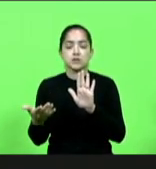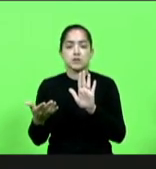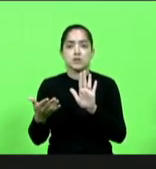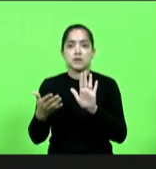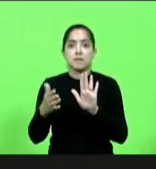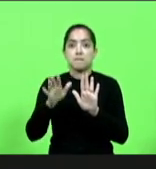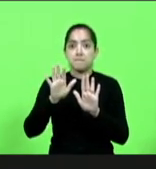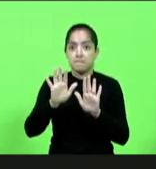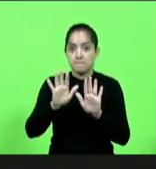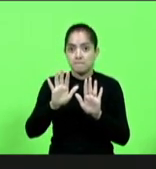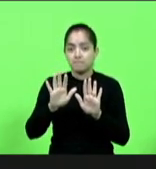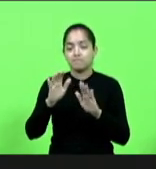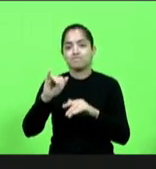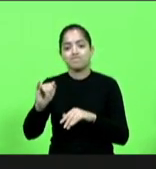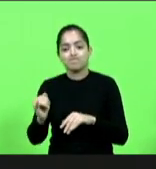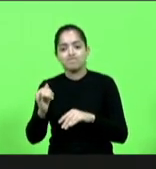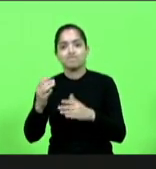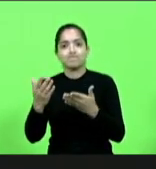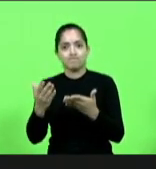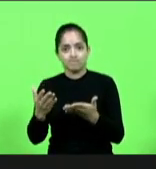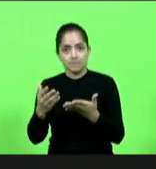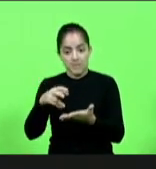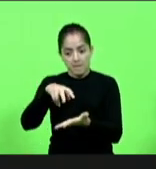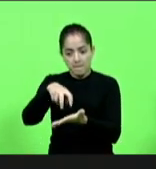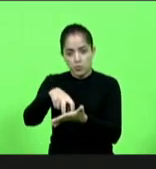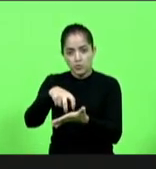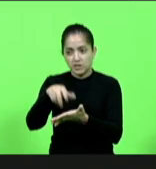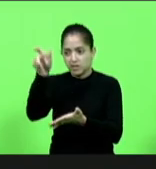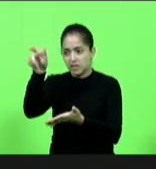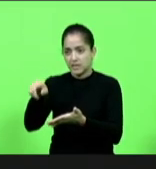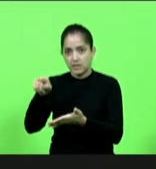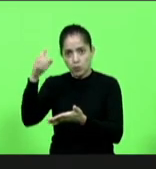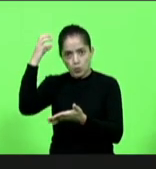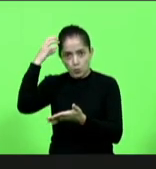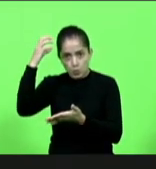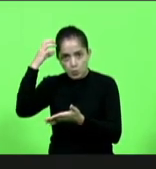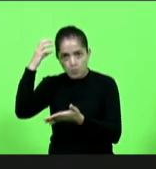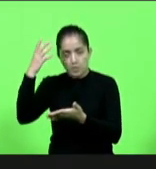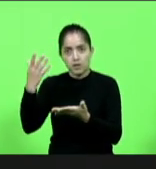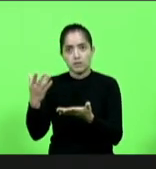a oportunidade de punir quem faz algo de errado nós absolvemos